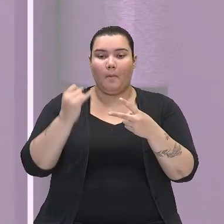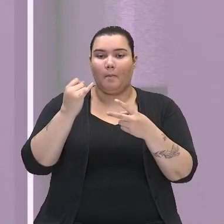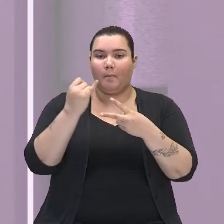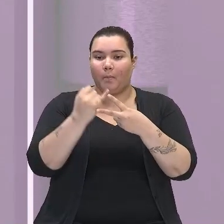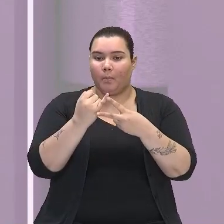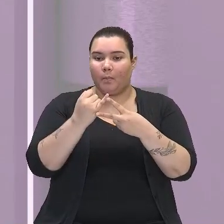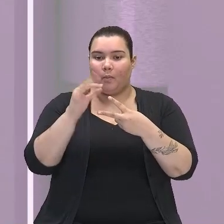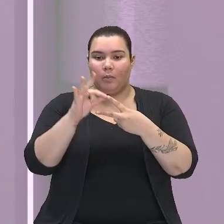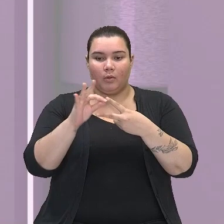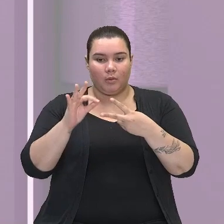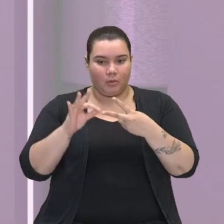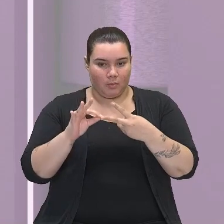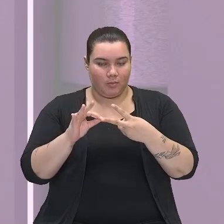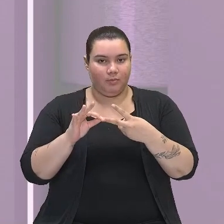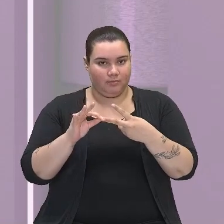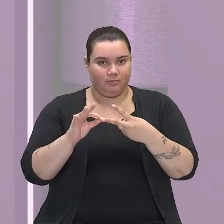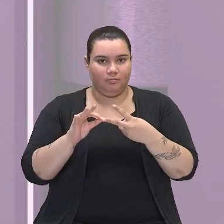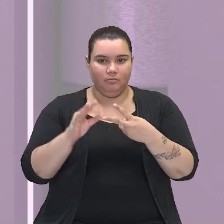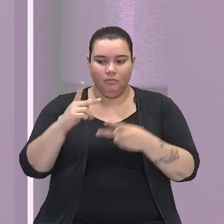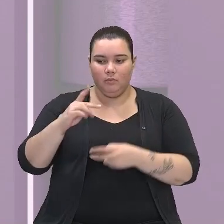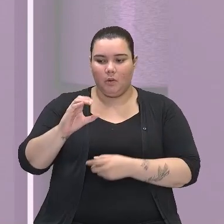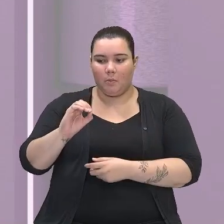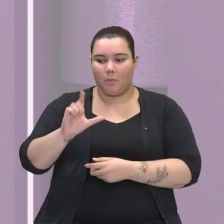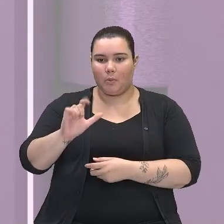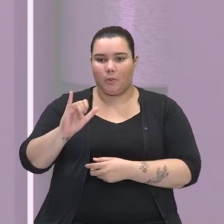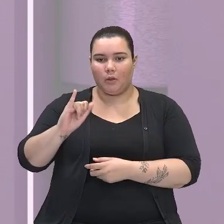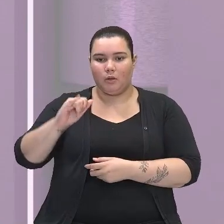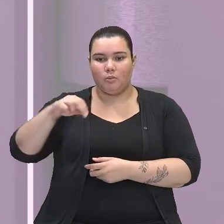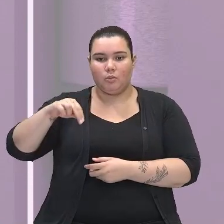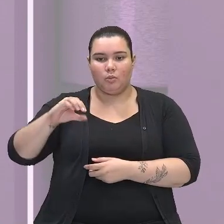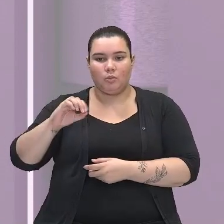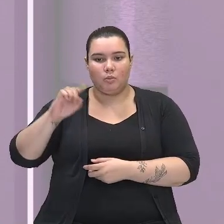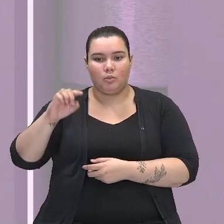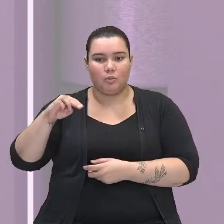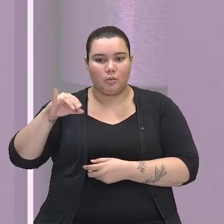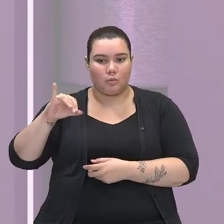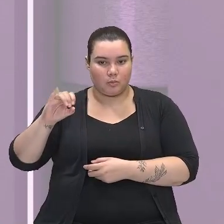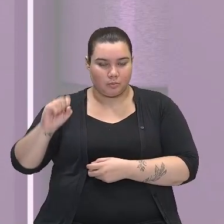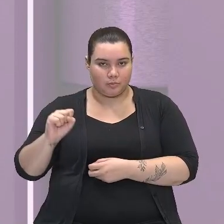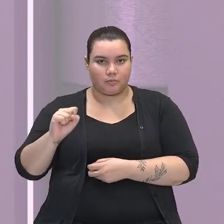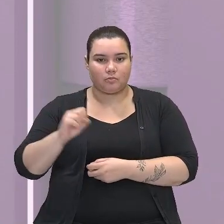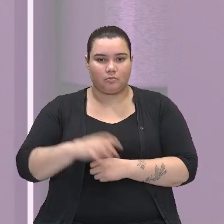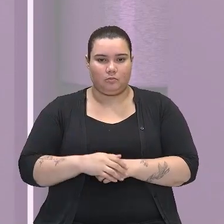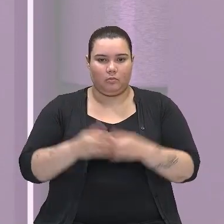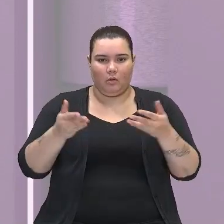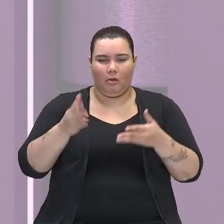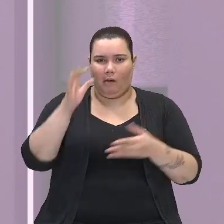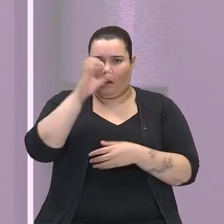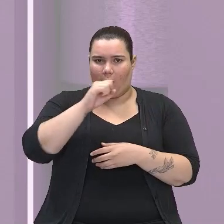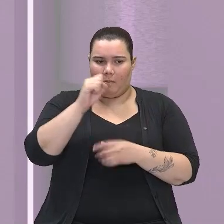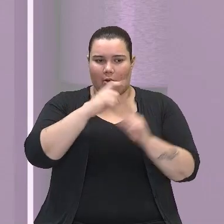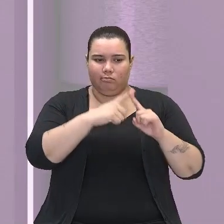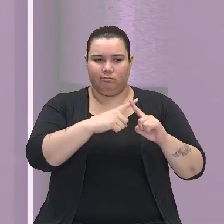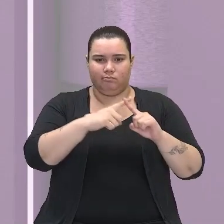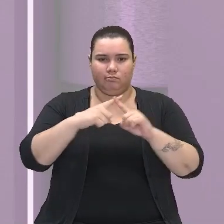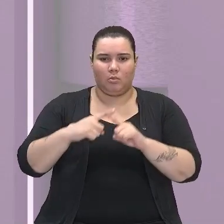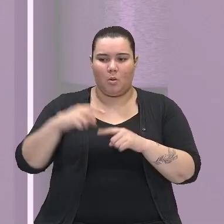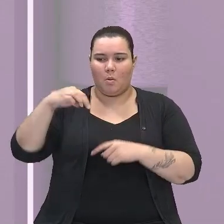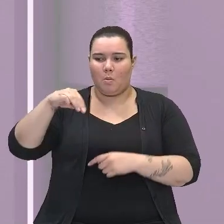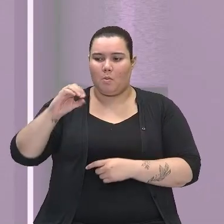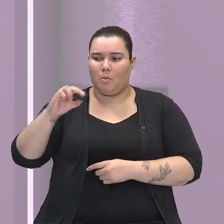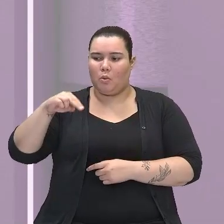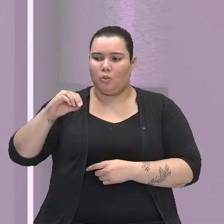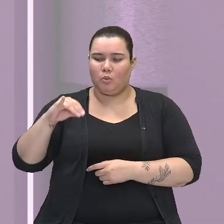multiplicação, tá bom? Então, nessa aula, a gente vai aprender multiplicação de monômio com polinômio, de polinômio com